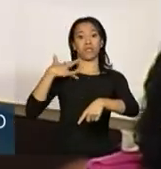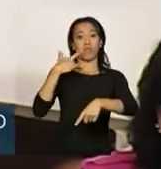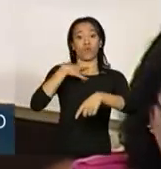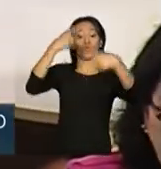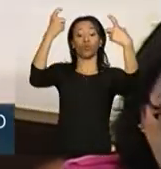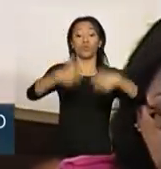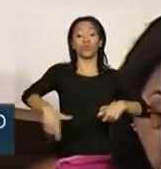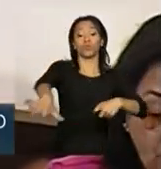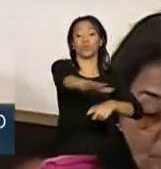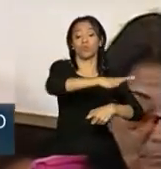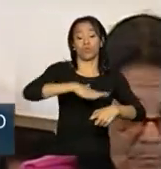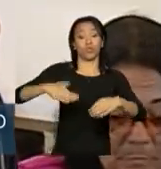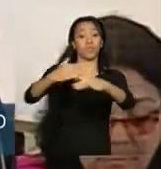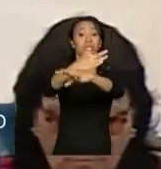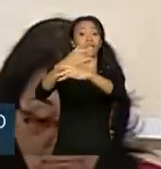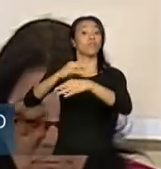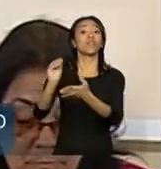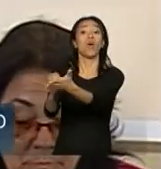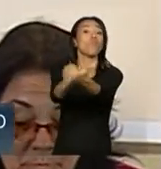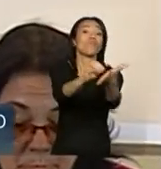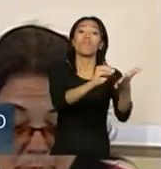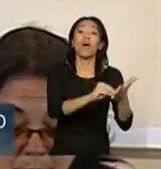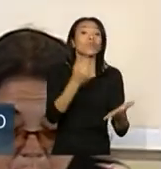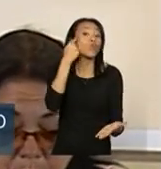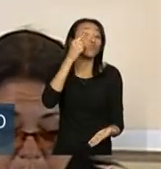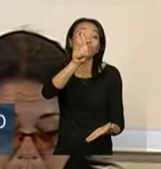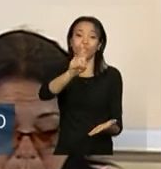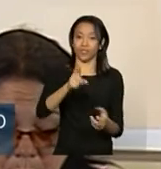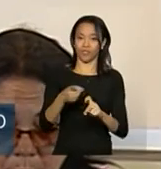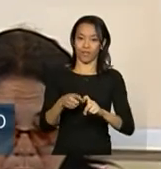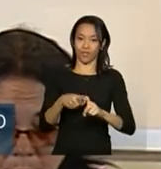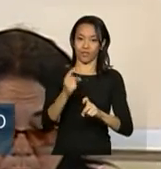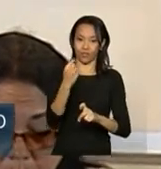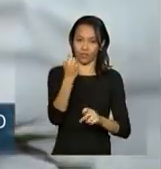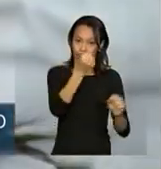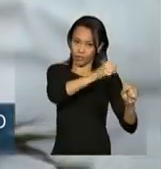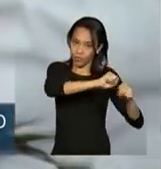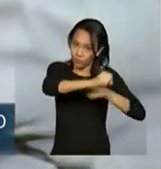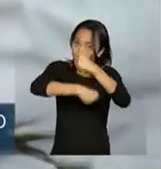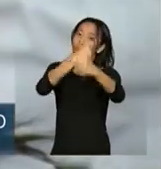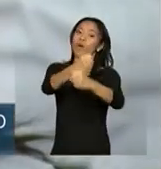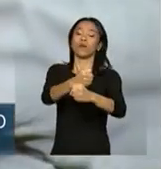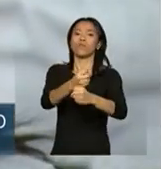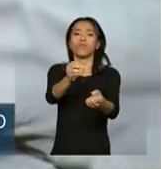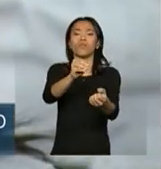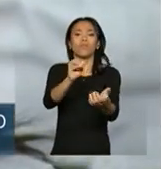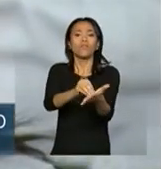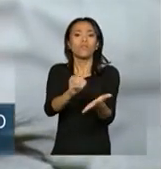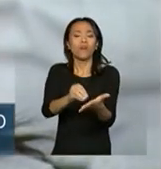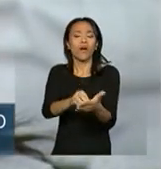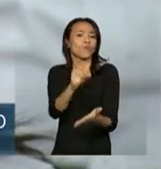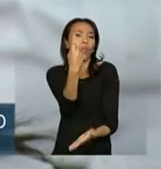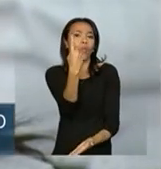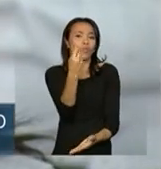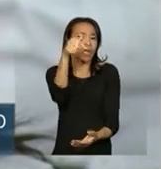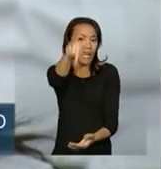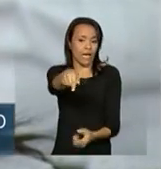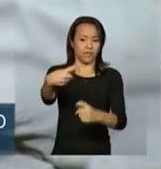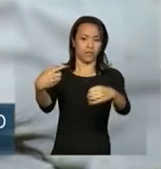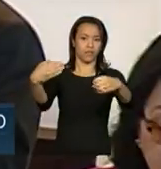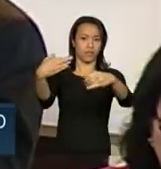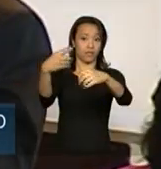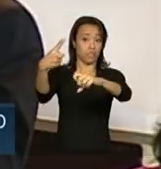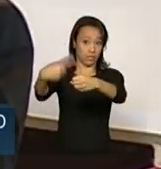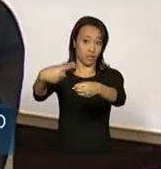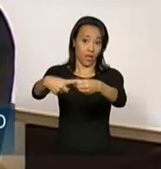de uma cidade que não falta médico um dia só do ano. Não é que falta um médico naquela cidade no